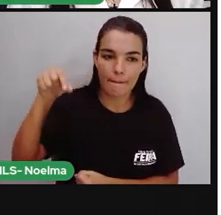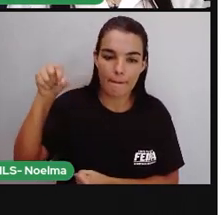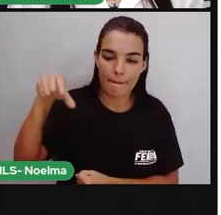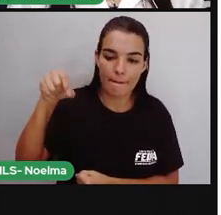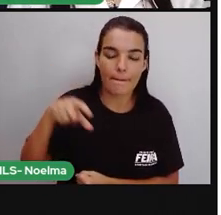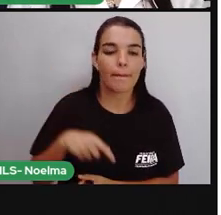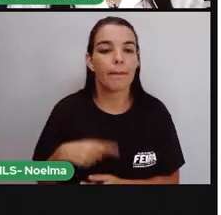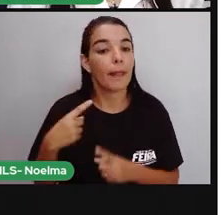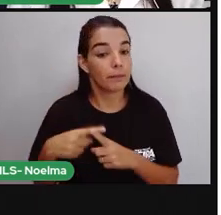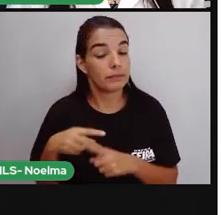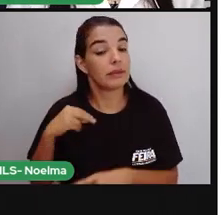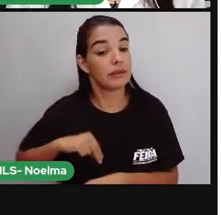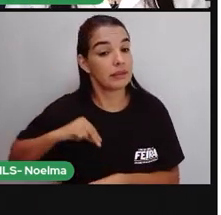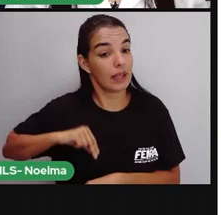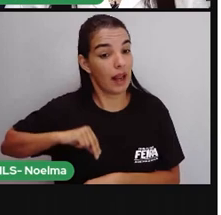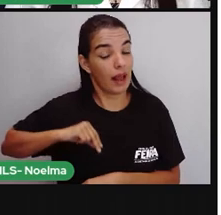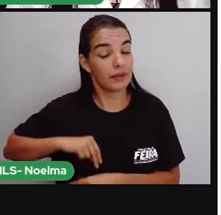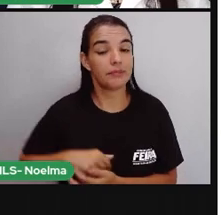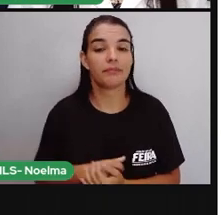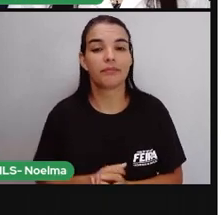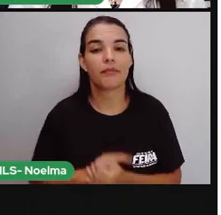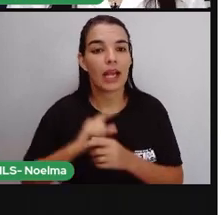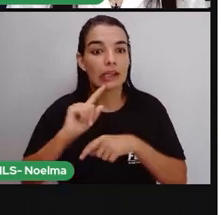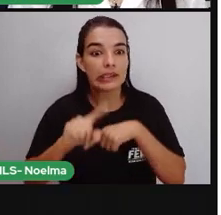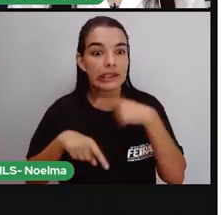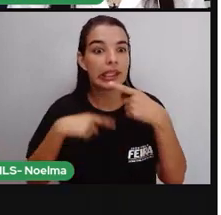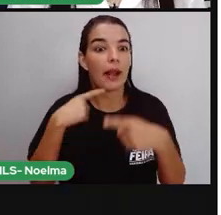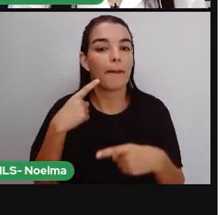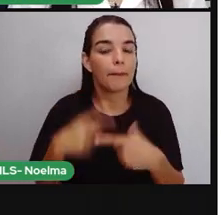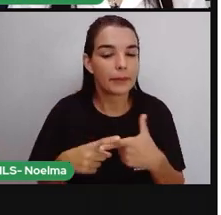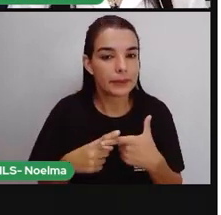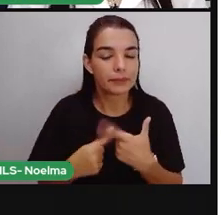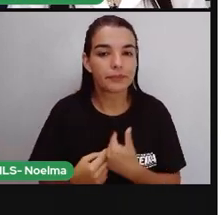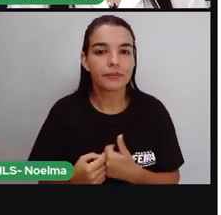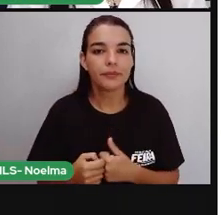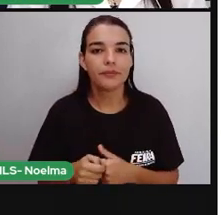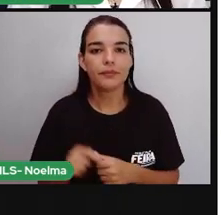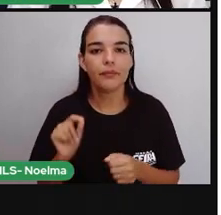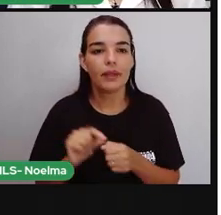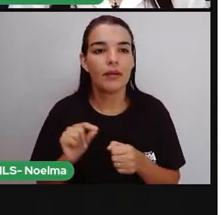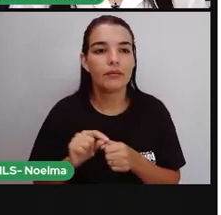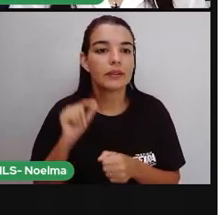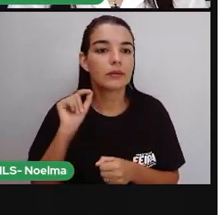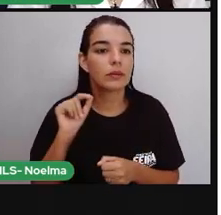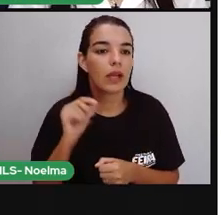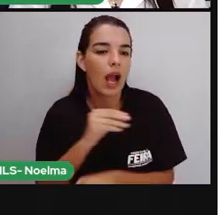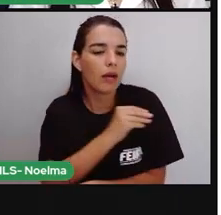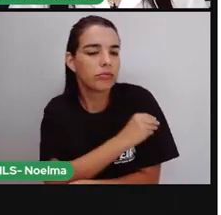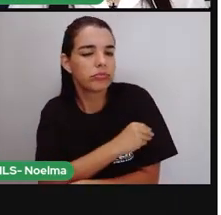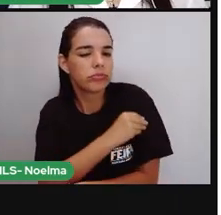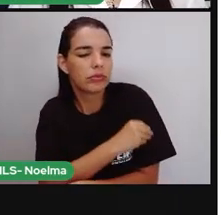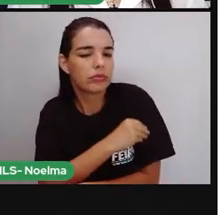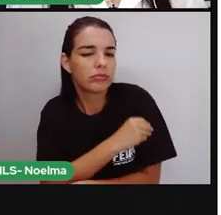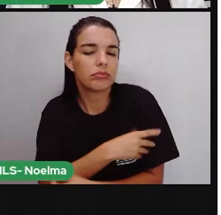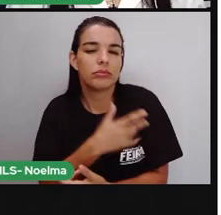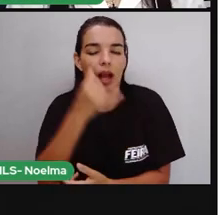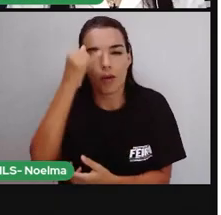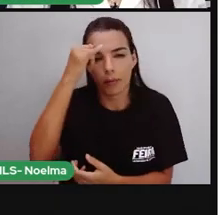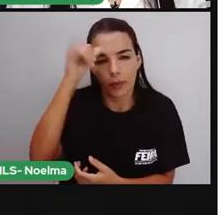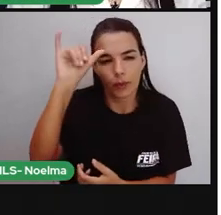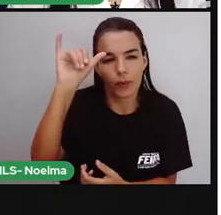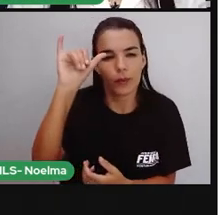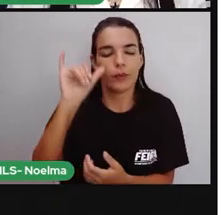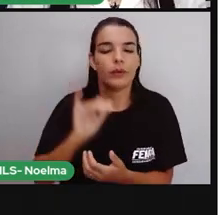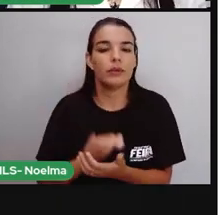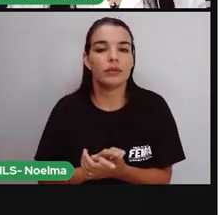salário, por causa do sal. Depois, essas trocas, elas foram feitas com algodão, com o gado, né?